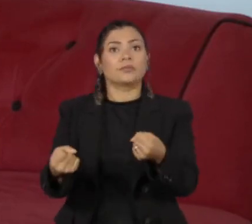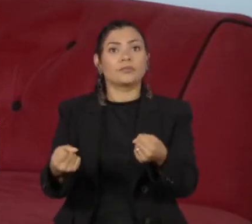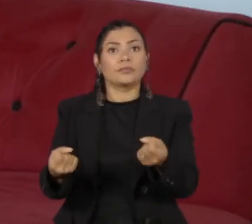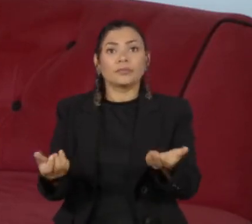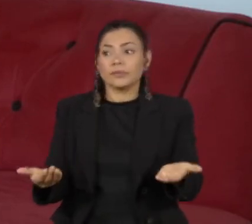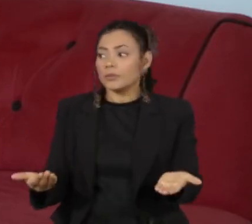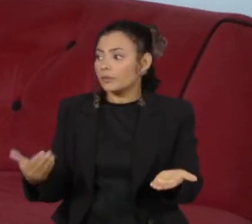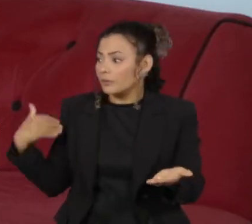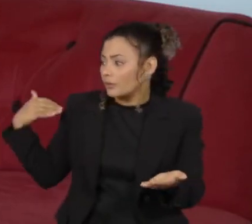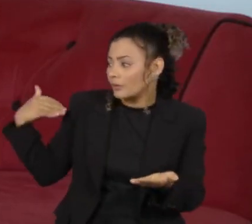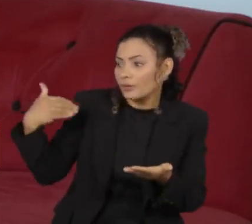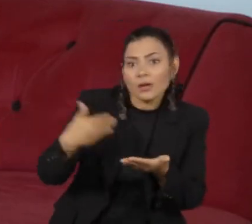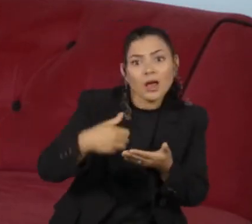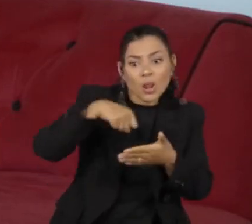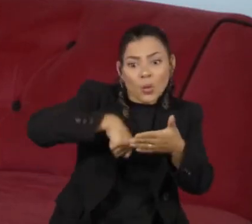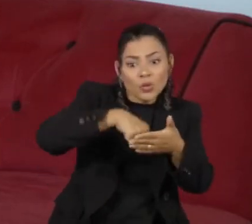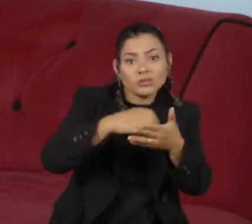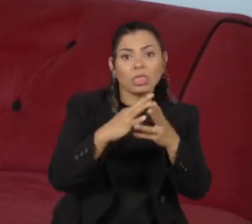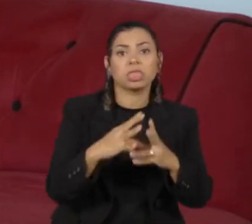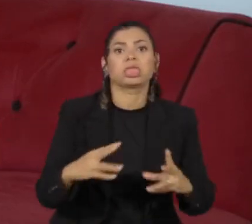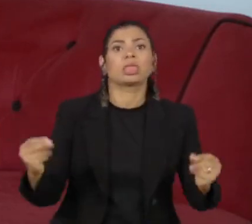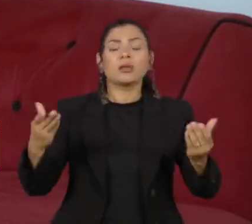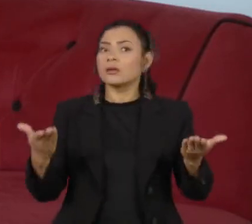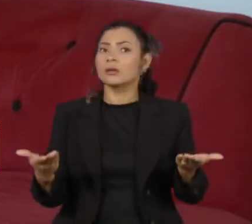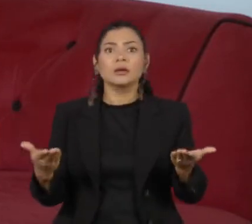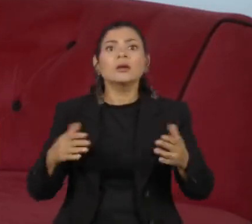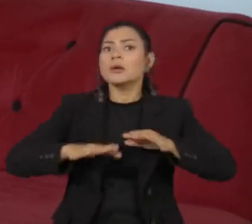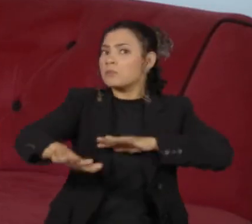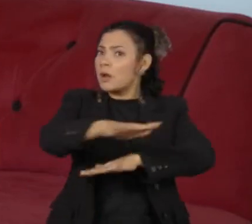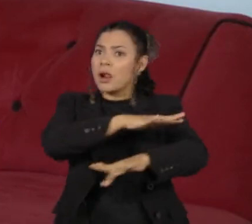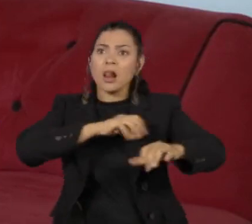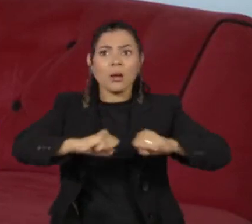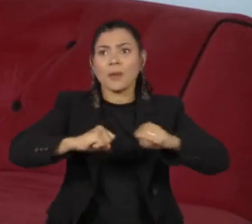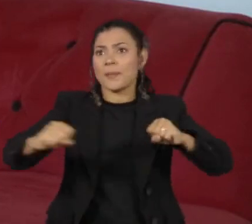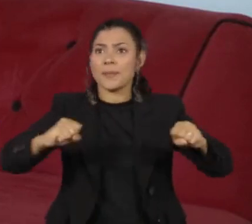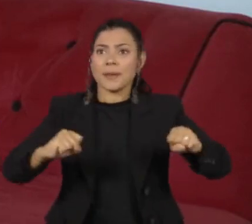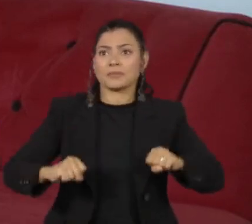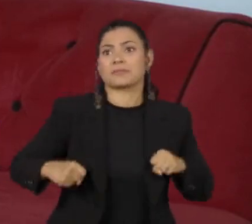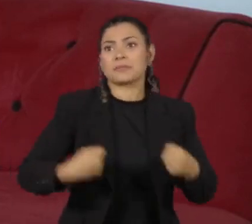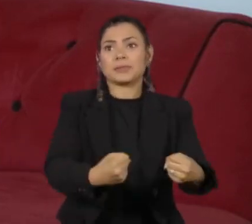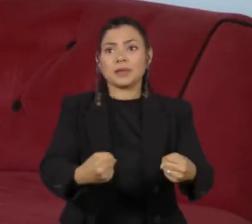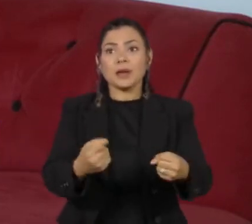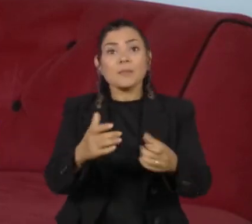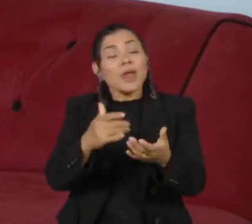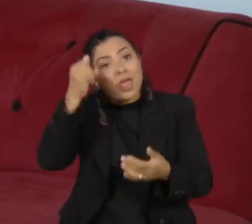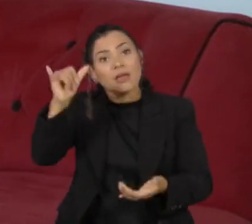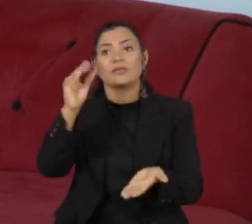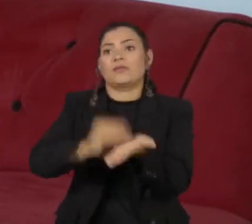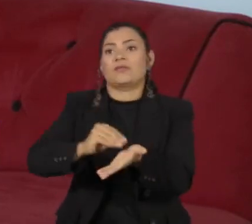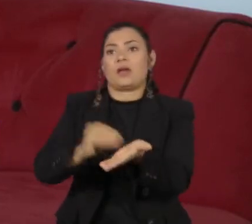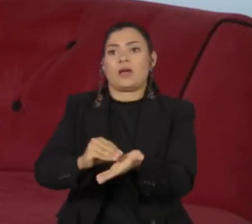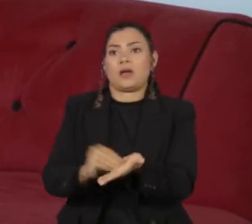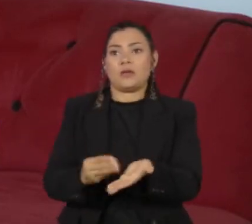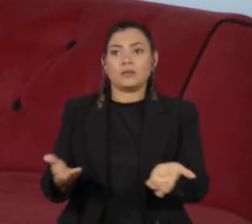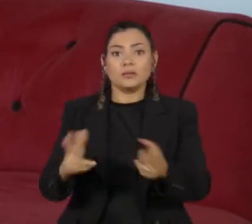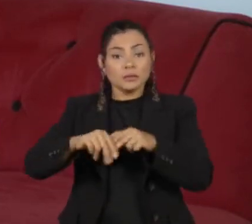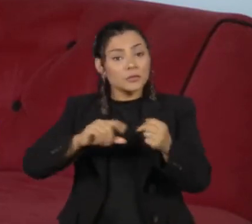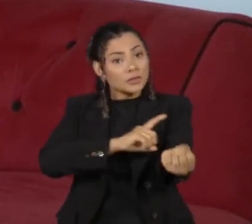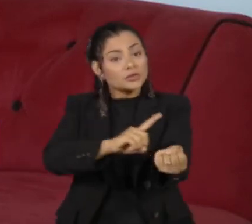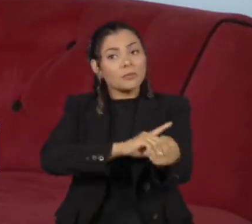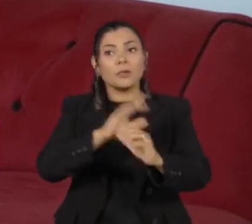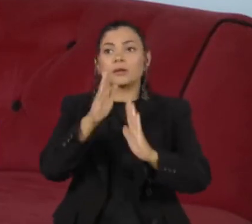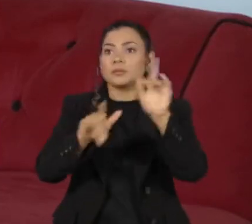análogos também agora está muito mobilizada para não deixar que as pessoas, os pacientes diabéticos, que